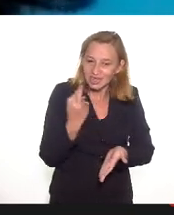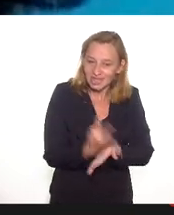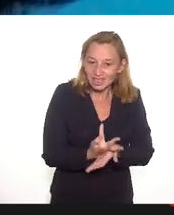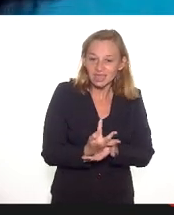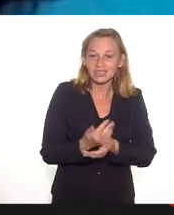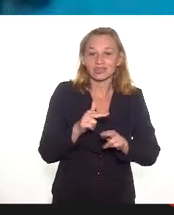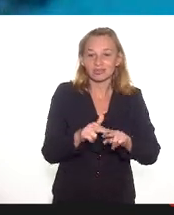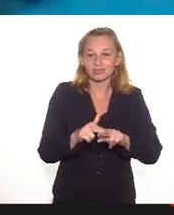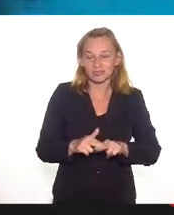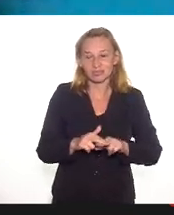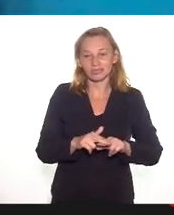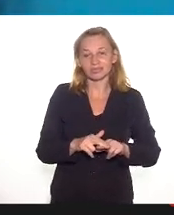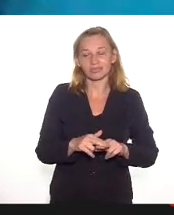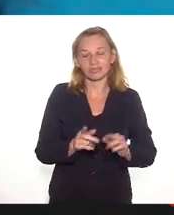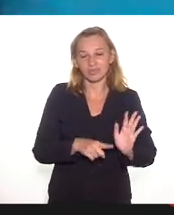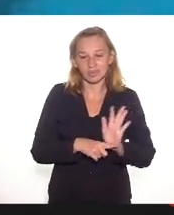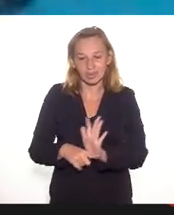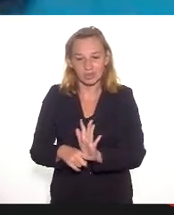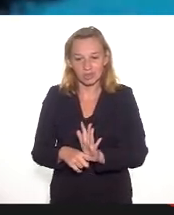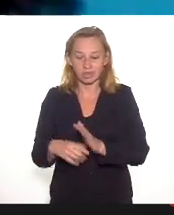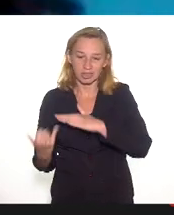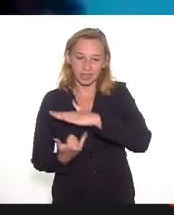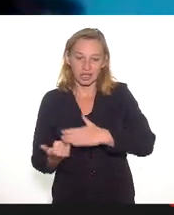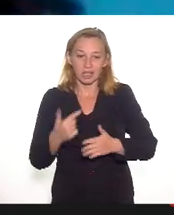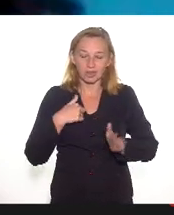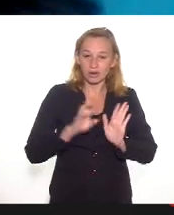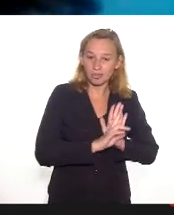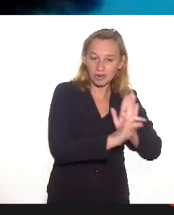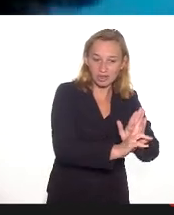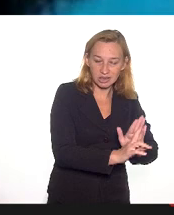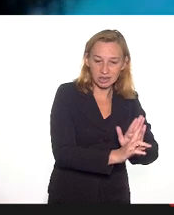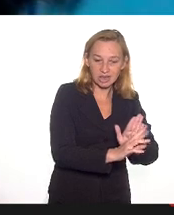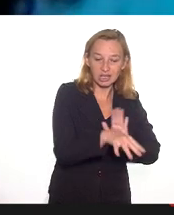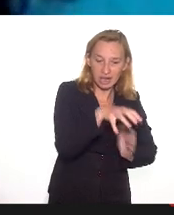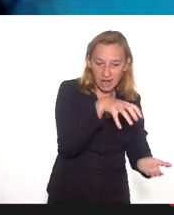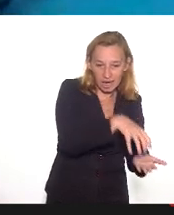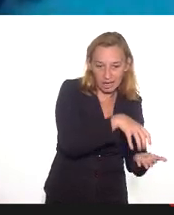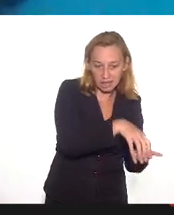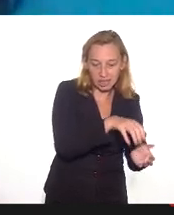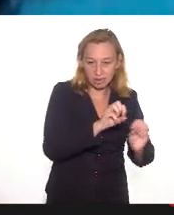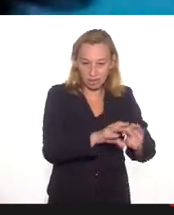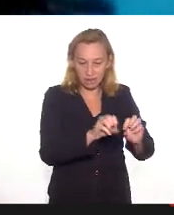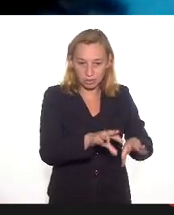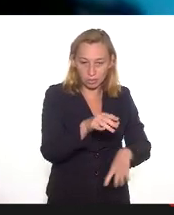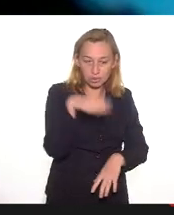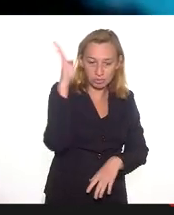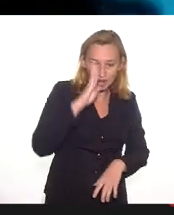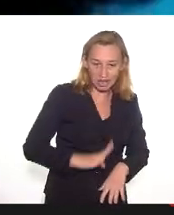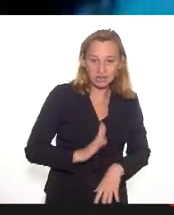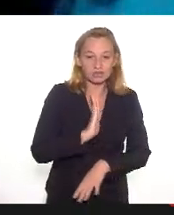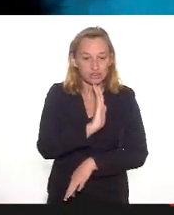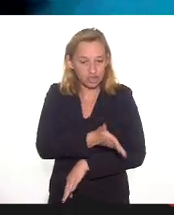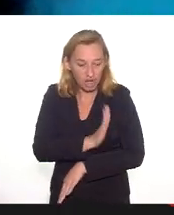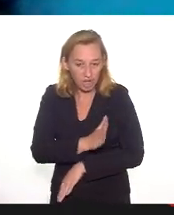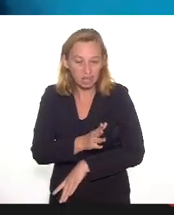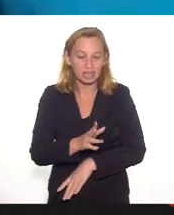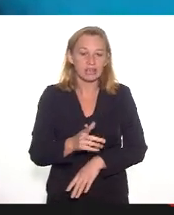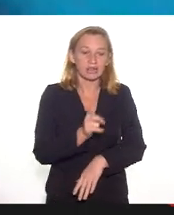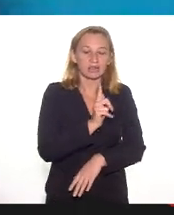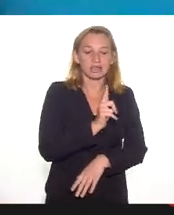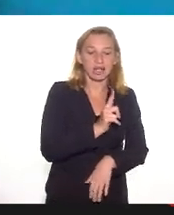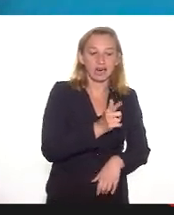instituições. Então, eu estou aqui representando a rede de educadores em museus do Brasil, já tive uma passagem na gestão